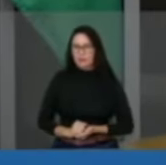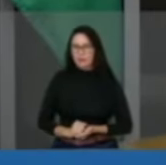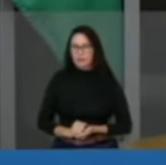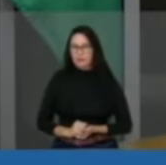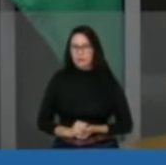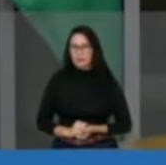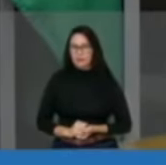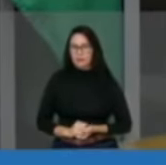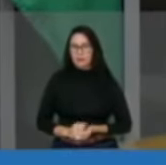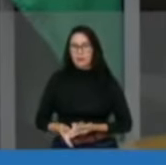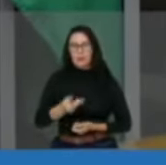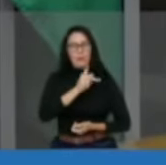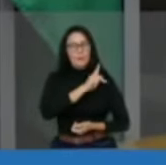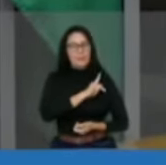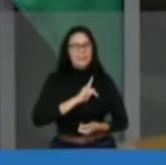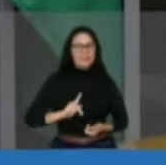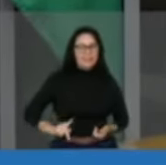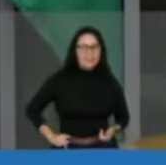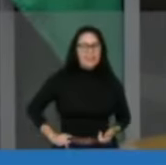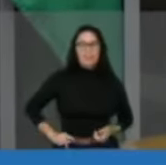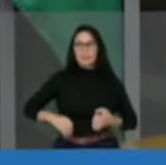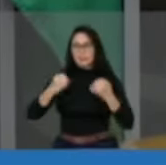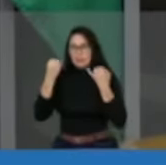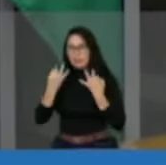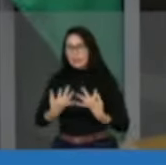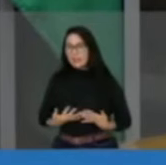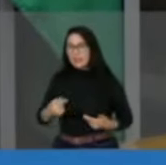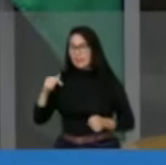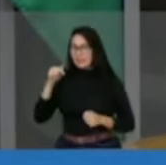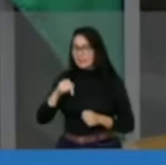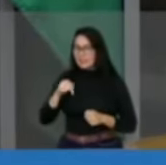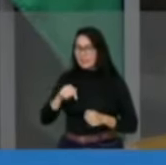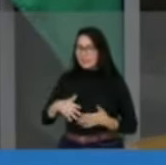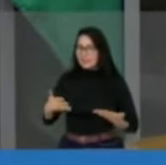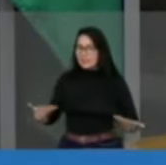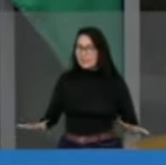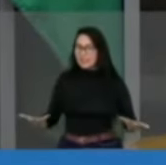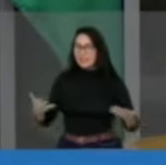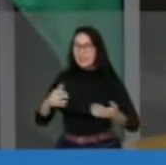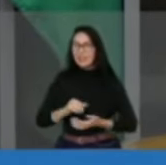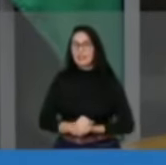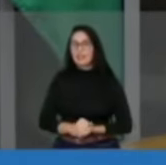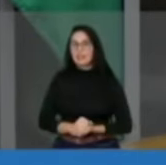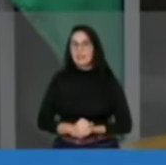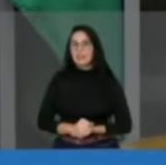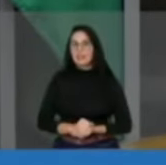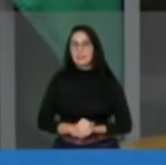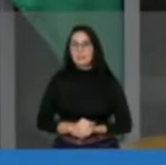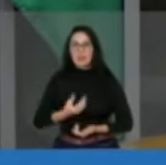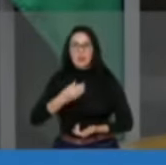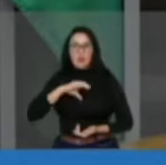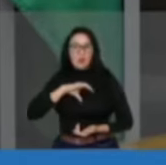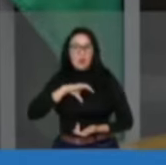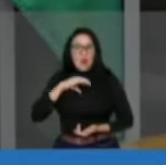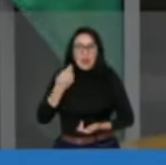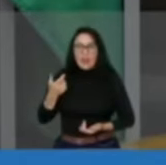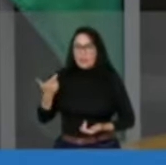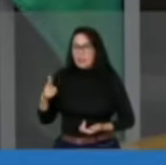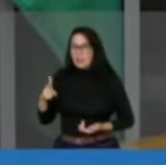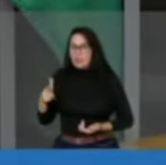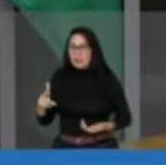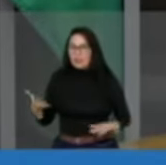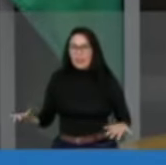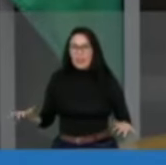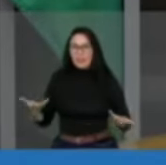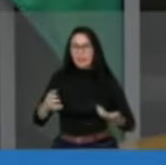Senhor presidente, eu quero aqui dizer que a covardia de Fábio Alvarez, senhor, é tamanha, é tamanha, que no